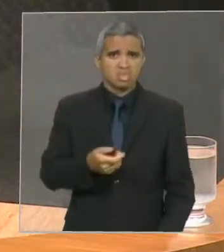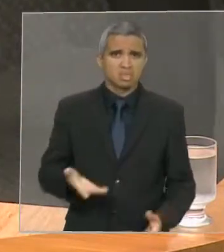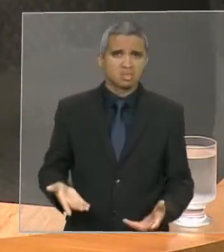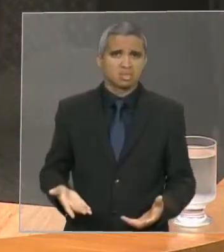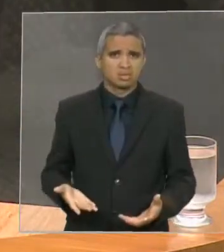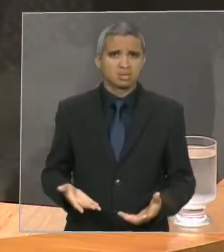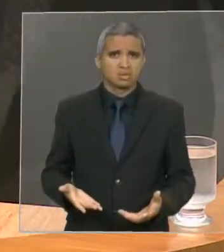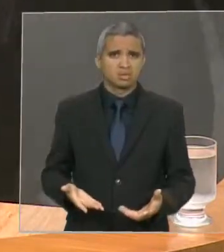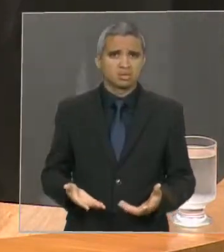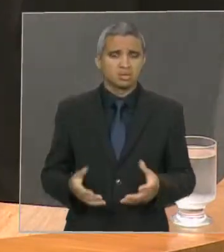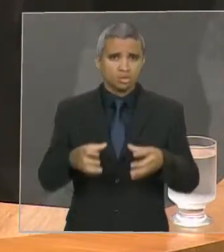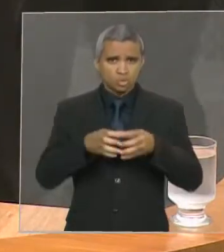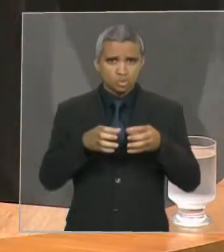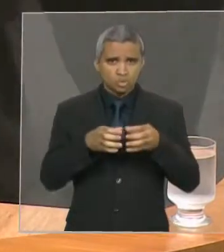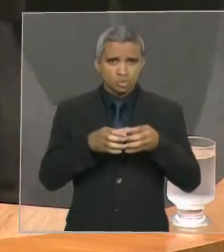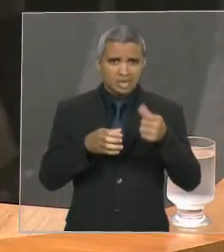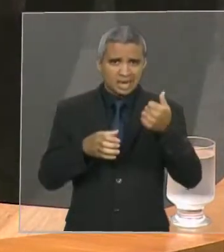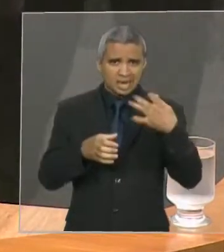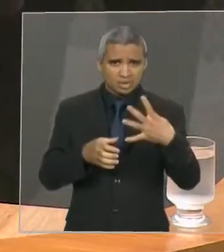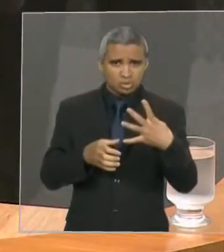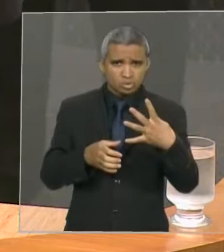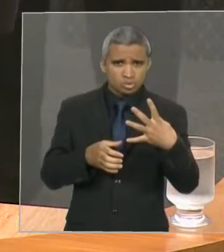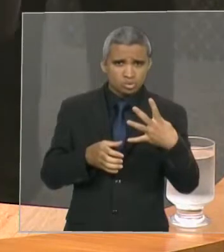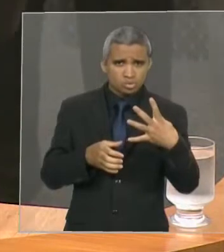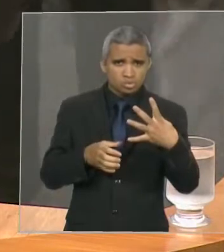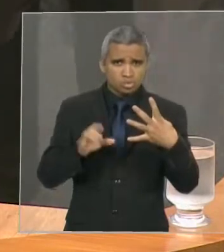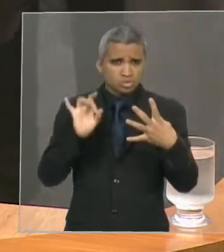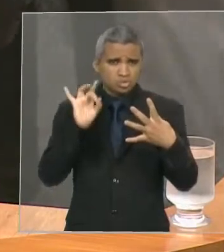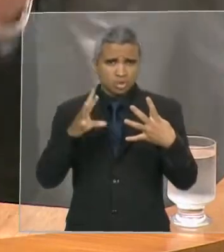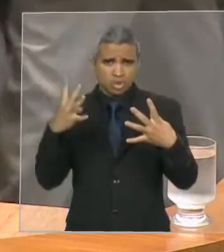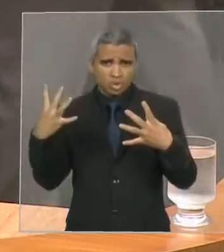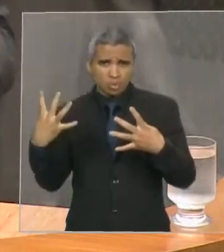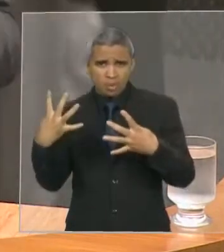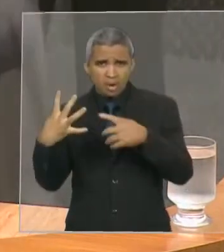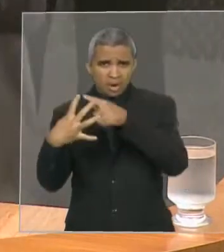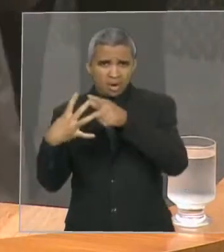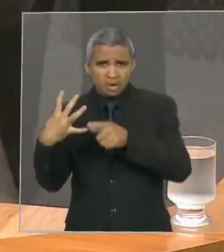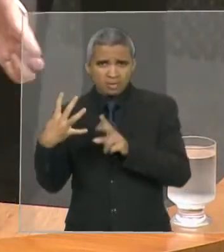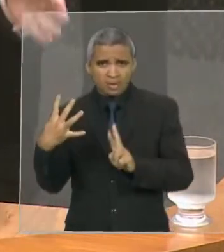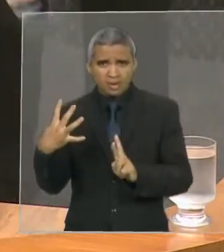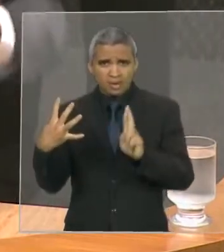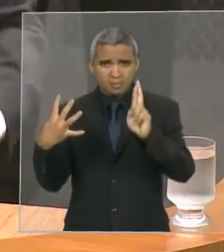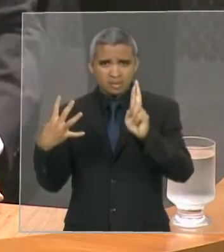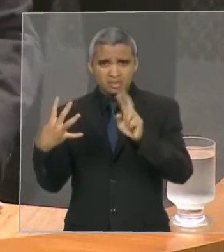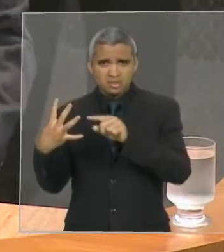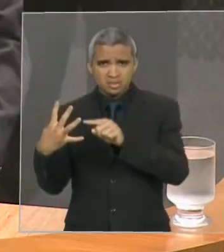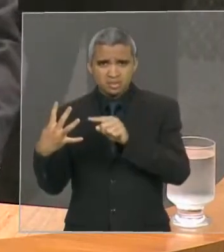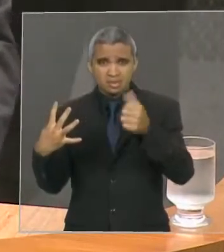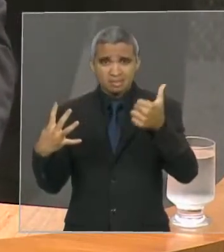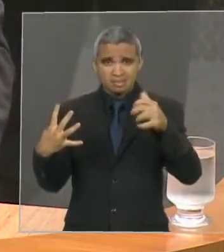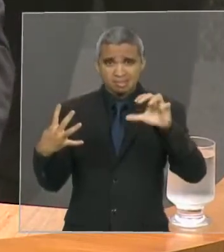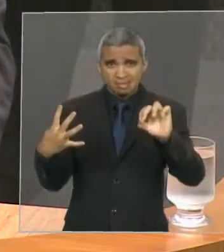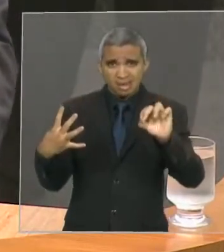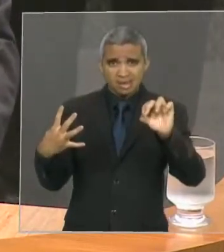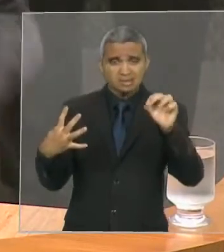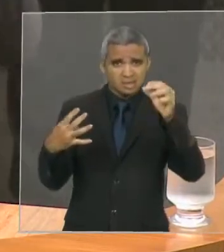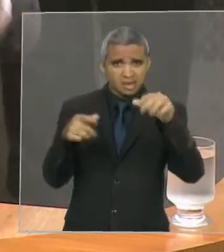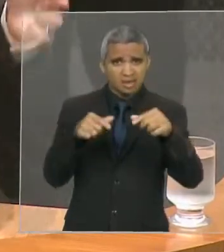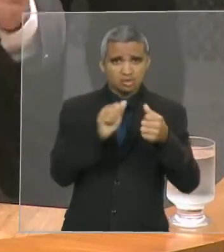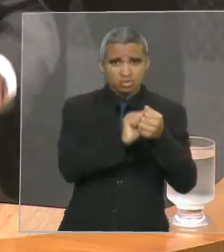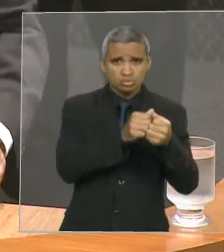membros, apenas 4 são representantes sindicais, apenas 4. O governo, os outros, todos são carros comissionados do governo.